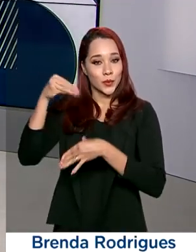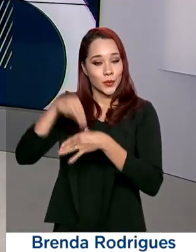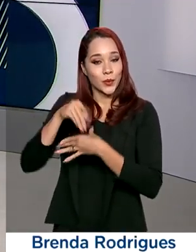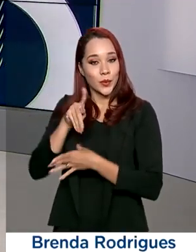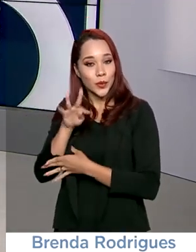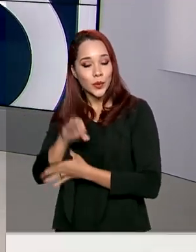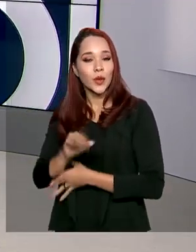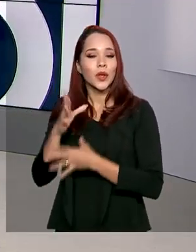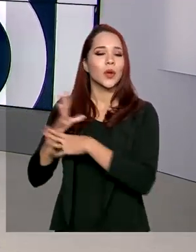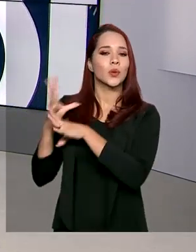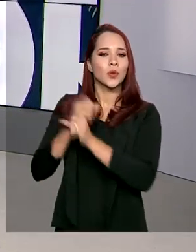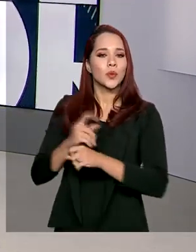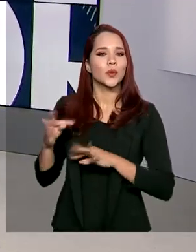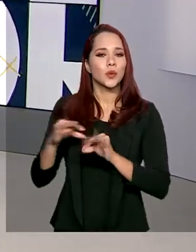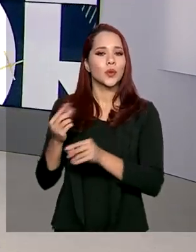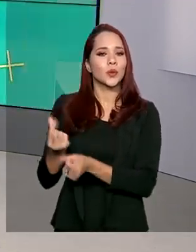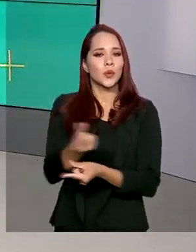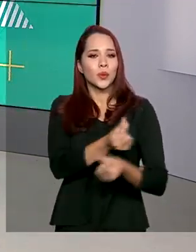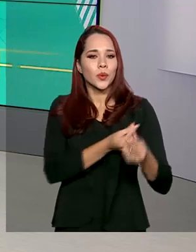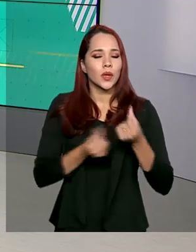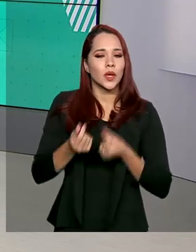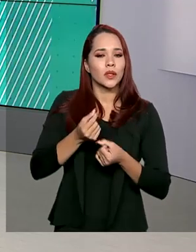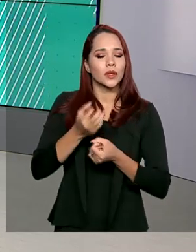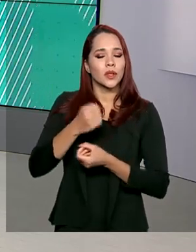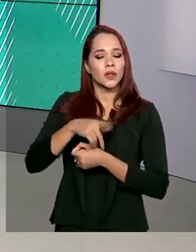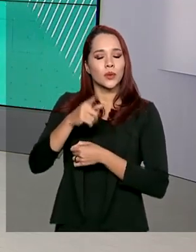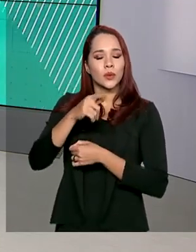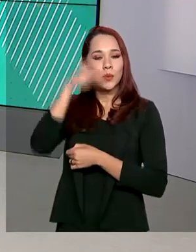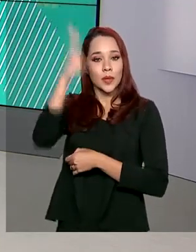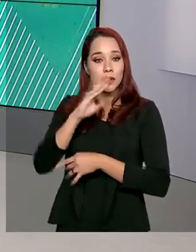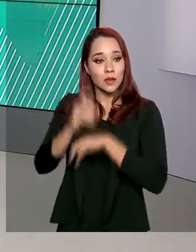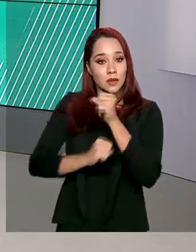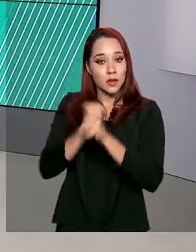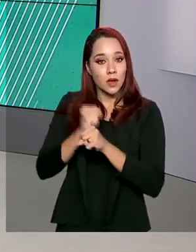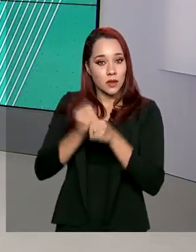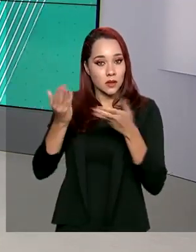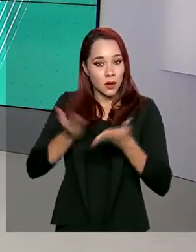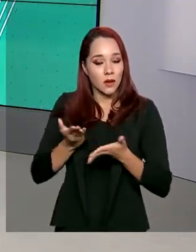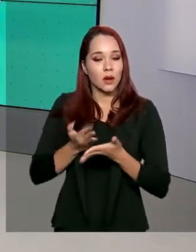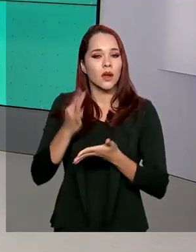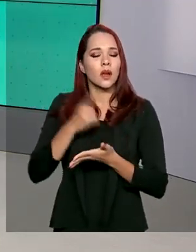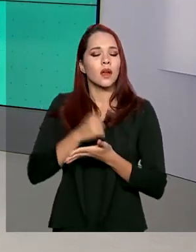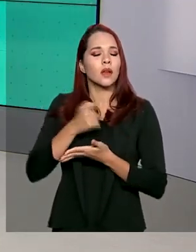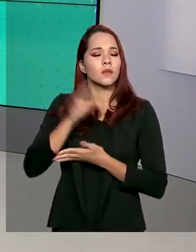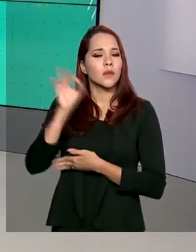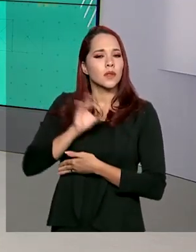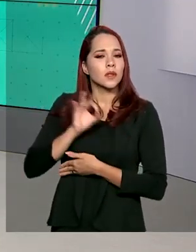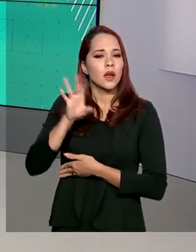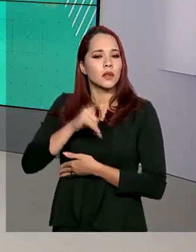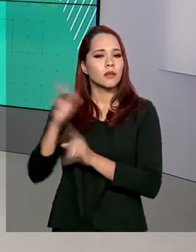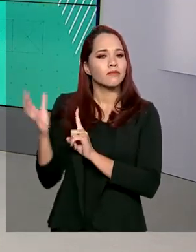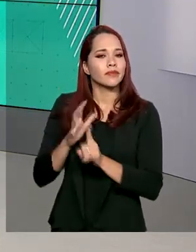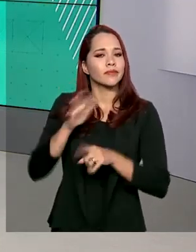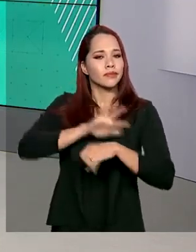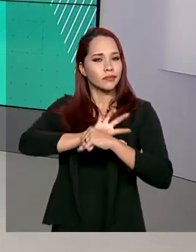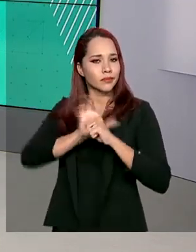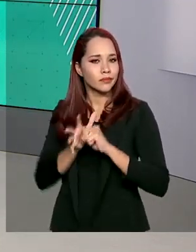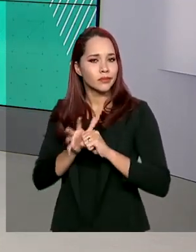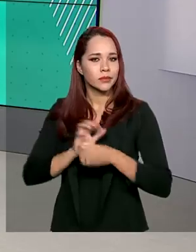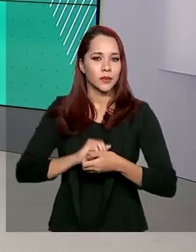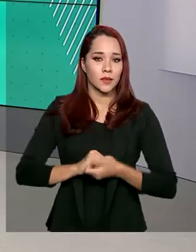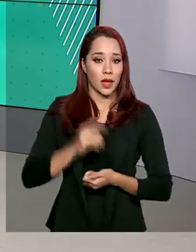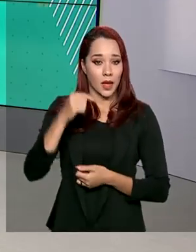é a soma de todas as riquezas produzidas no país neste ano. A estimativa representa os impactos da pandemia do novo